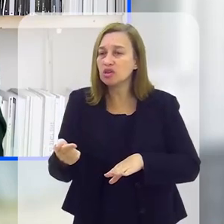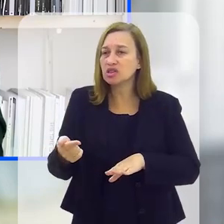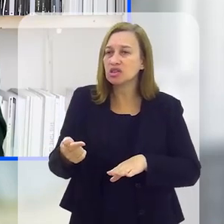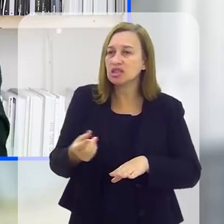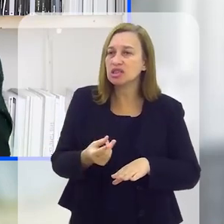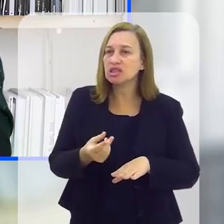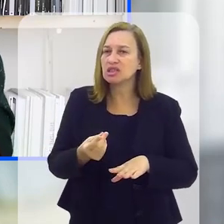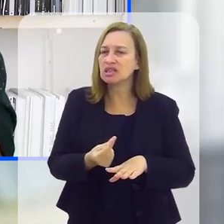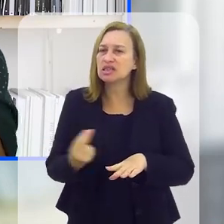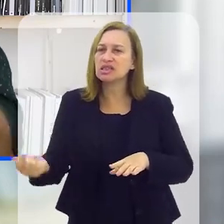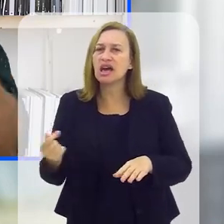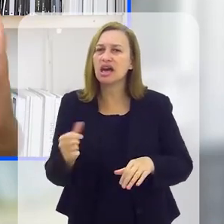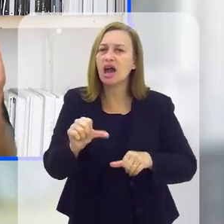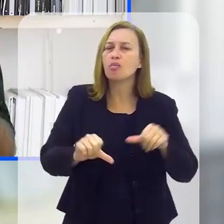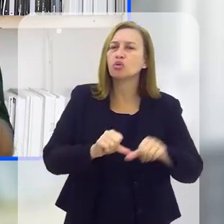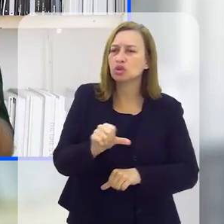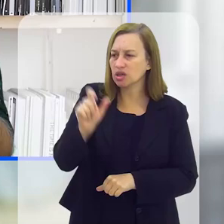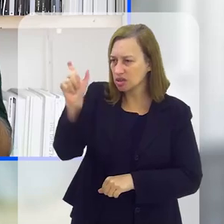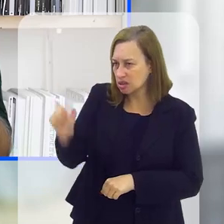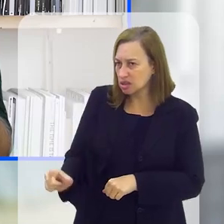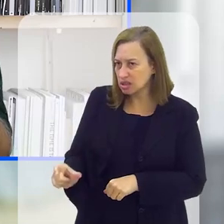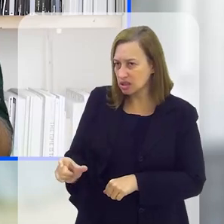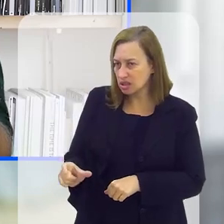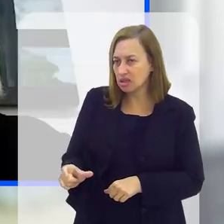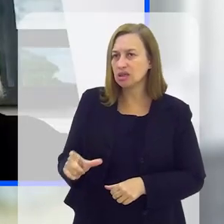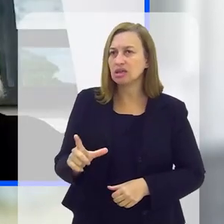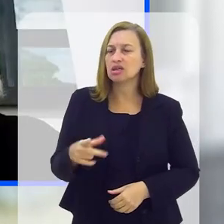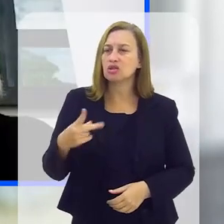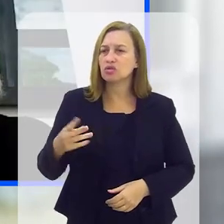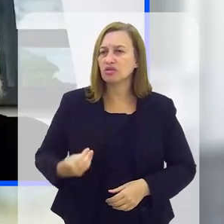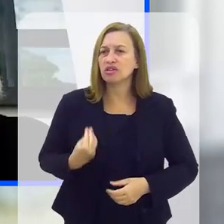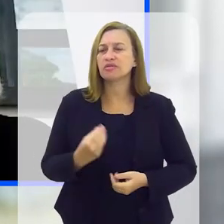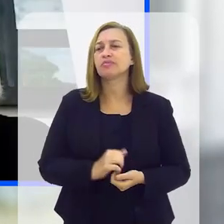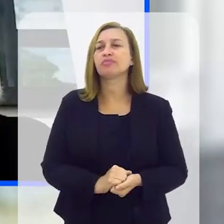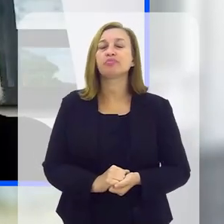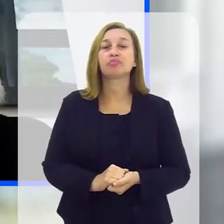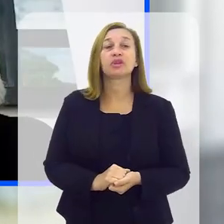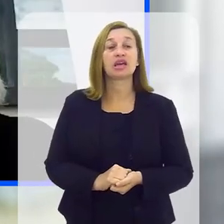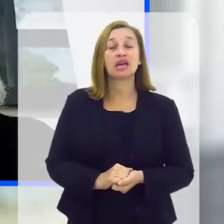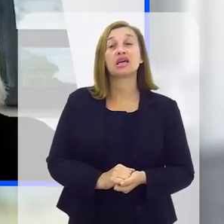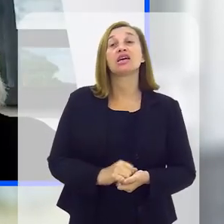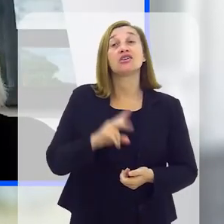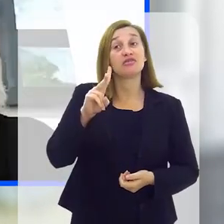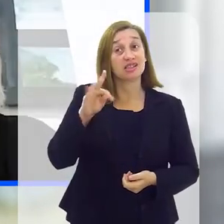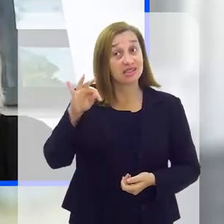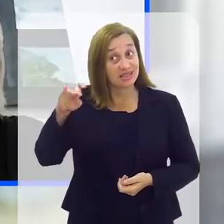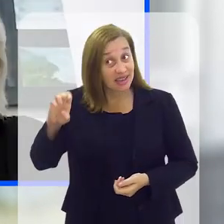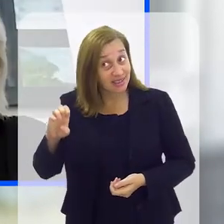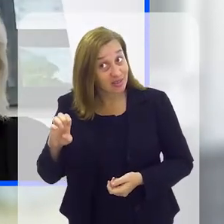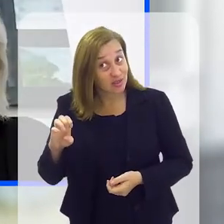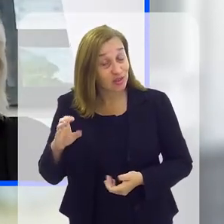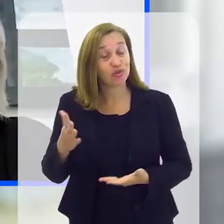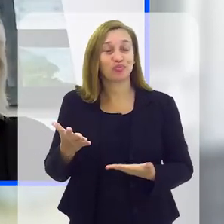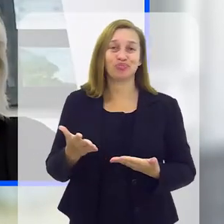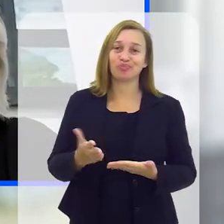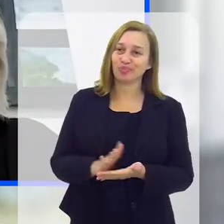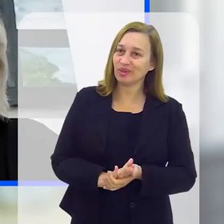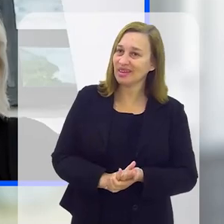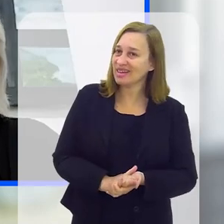que ele sai, como é que é a mudança que ele carrega consigo? Olha, Vicente,